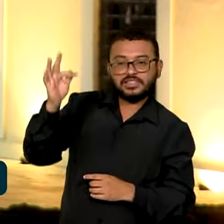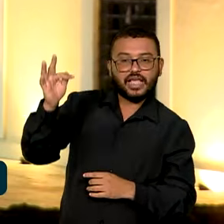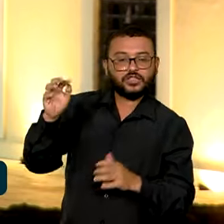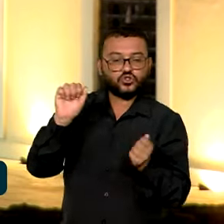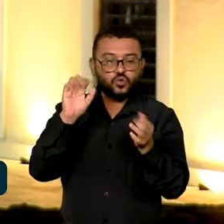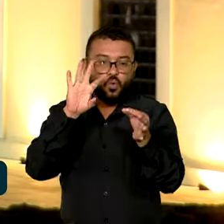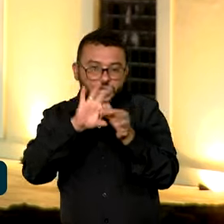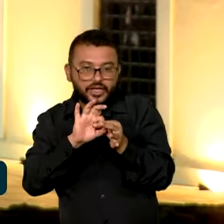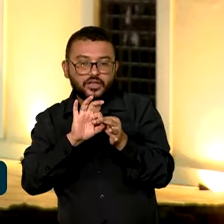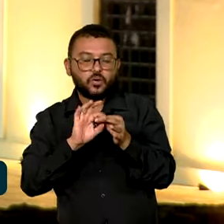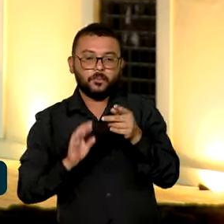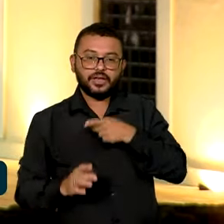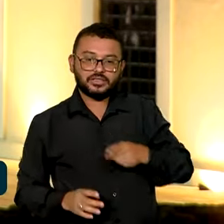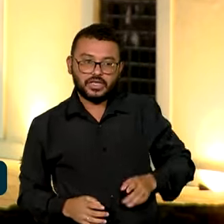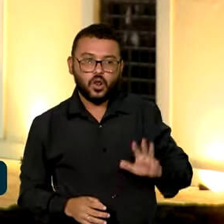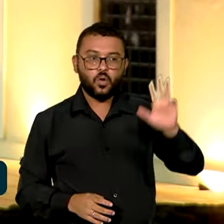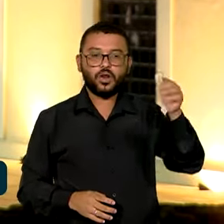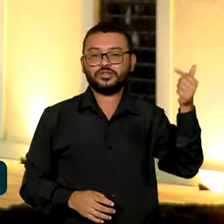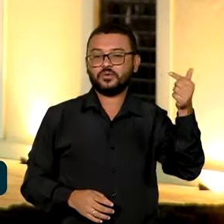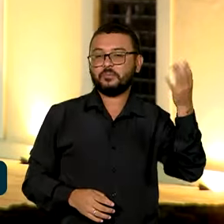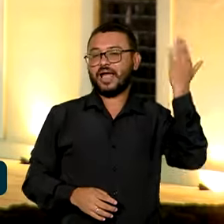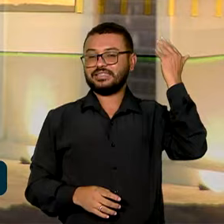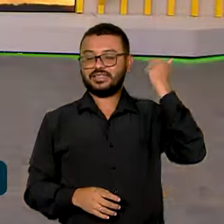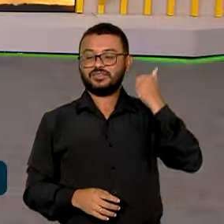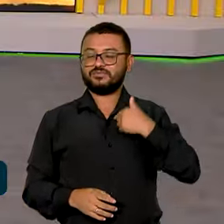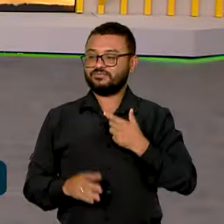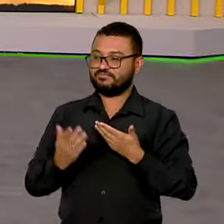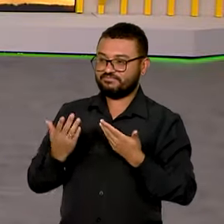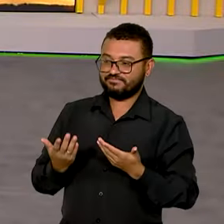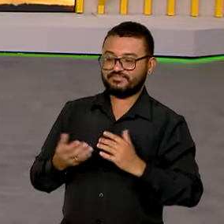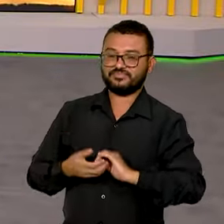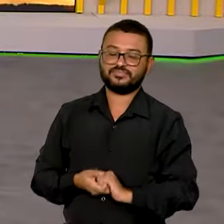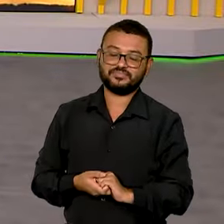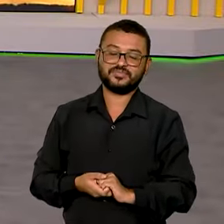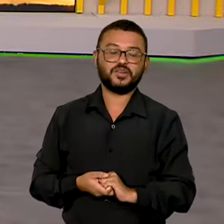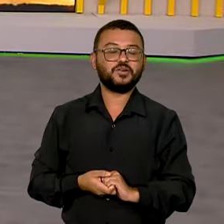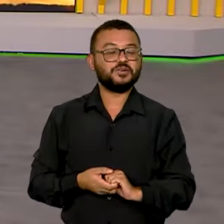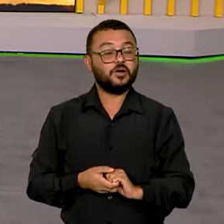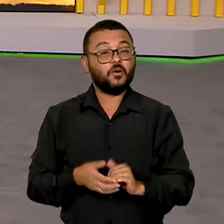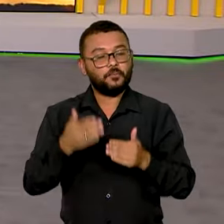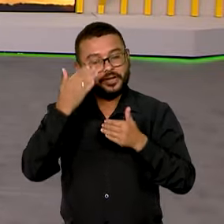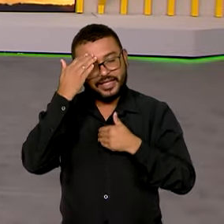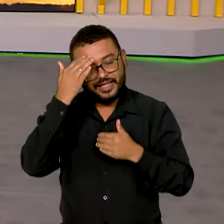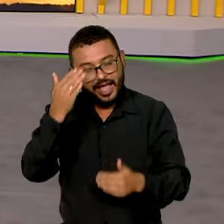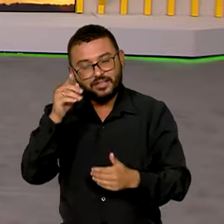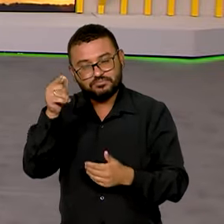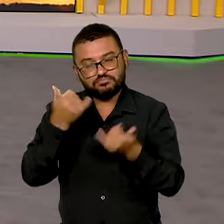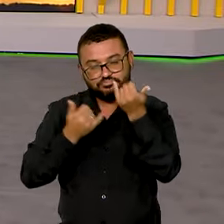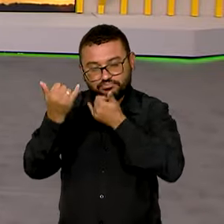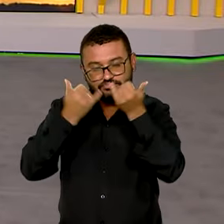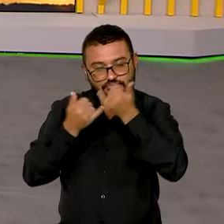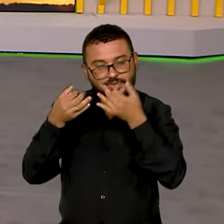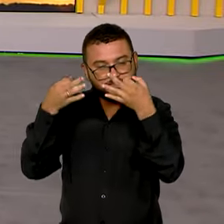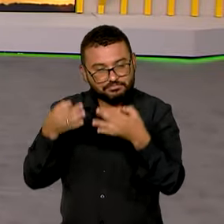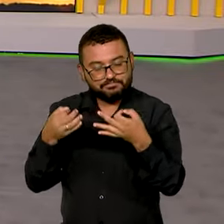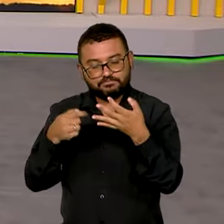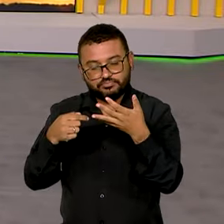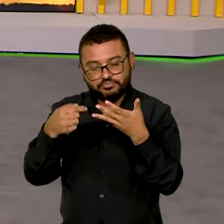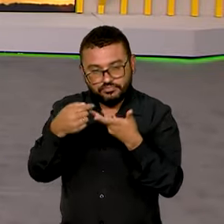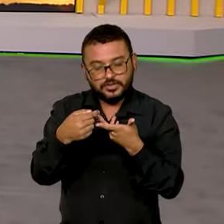no segundo mandato do presidente Lula. Carol, eu volto com você. Ok, Lu, obrigada pelas informações e bom trabalho aí para